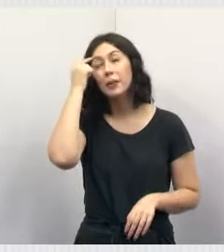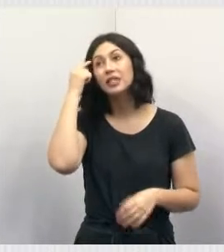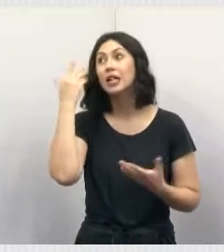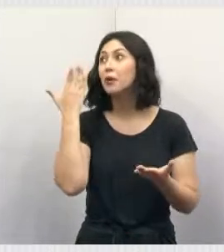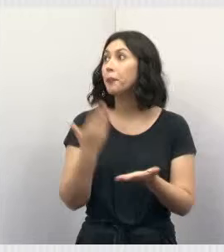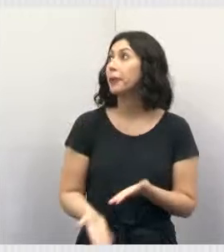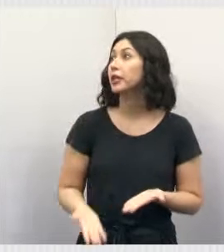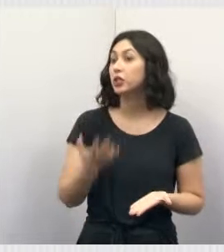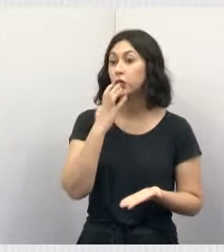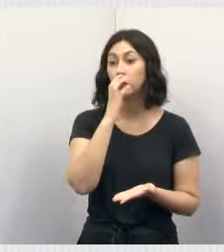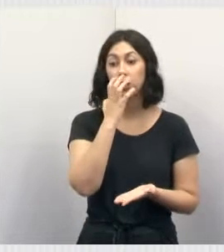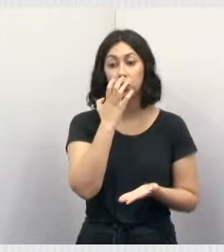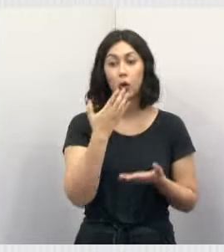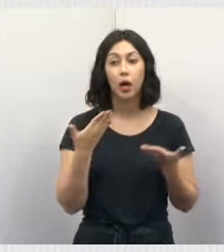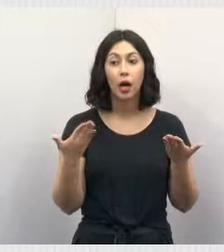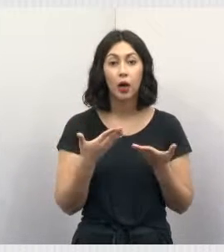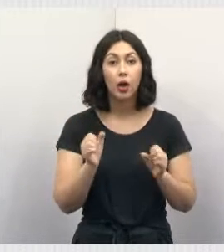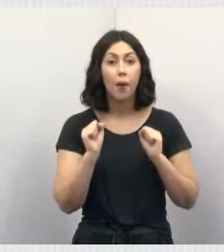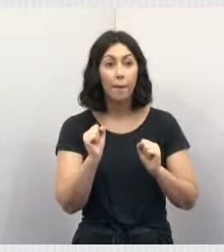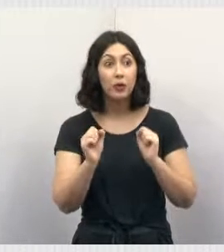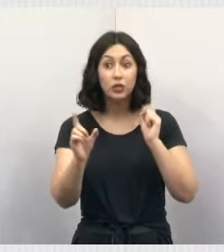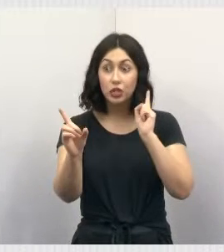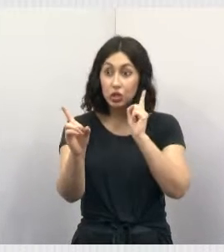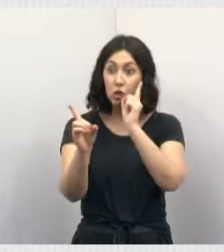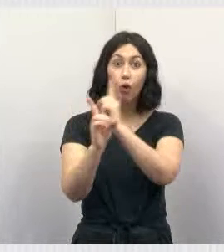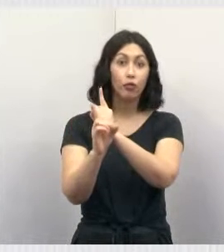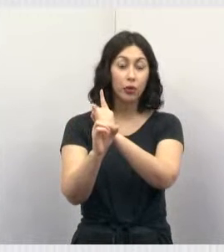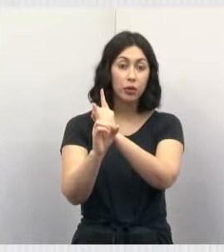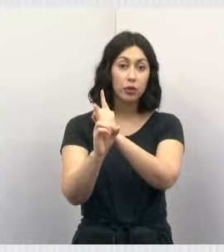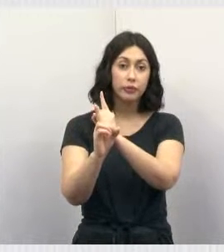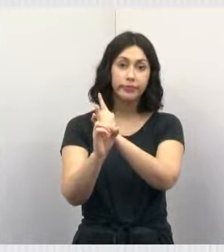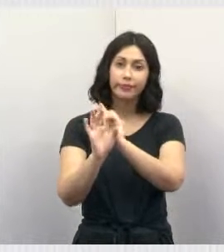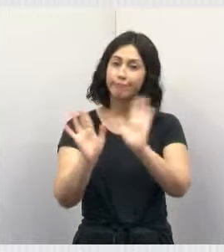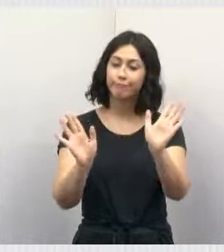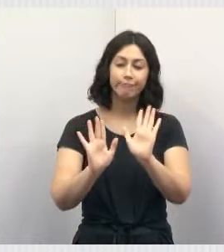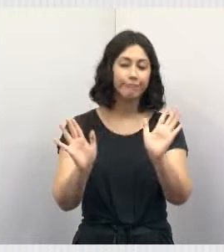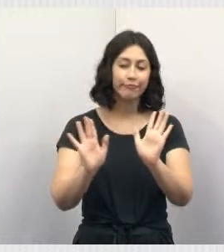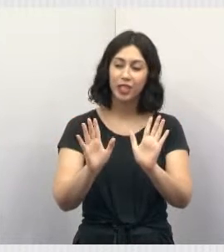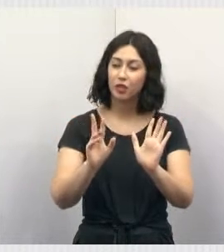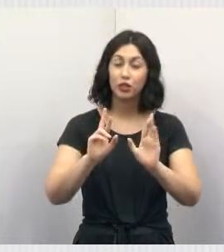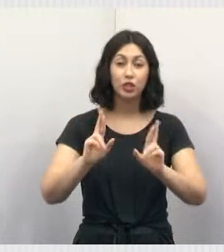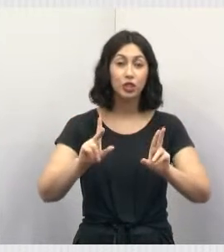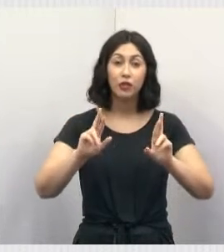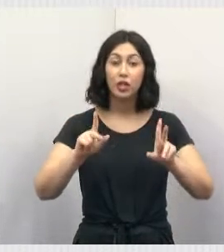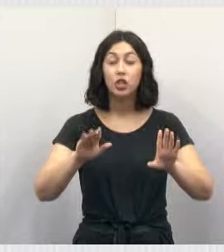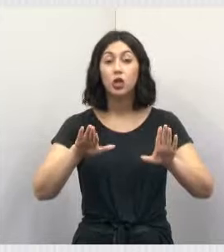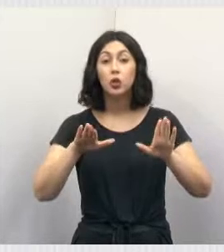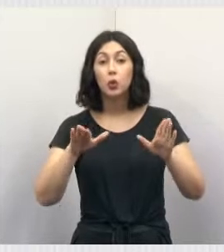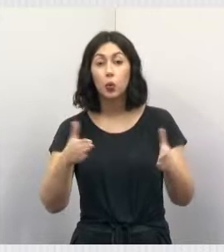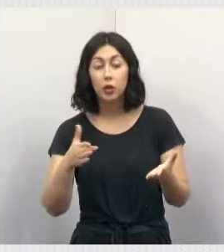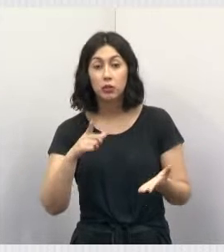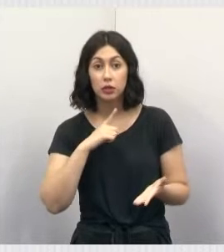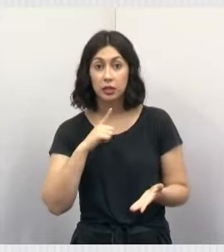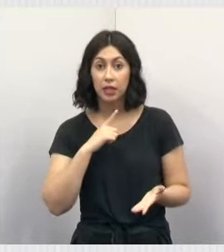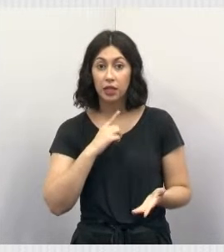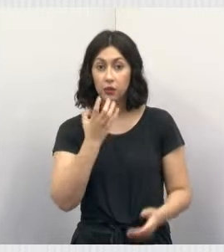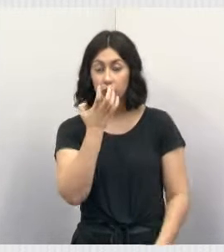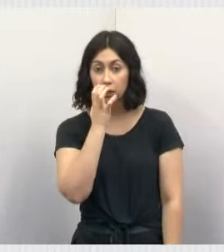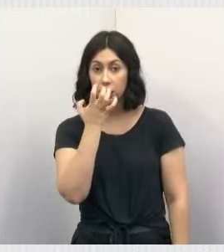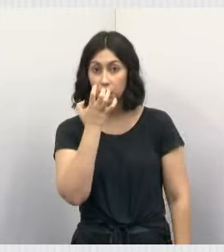animal, o animal pode ser encontrado devido à presença do chip. Não, é ao contrário. Quando você tem um animal